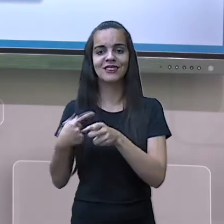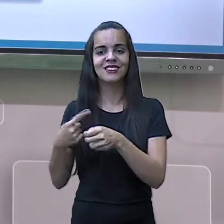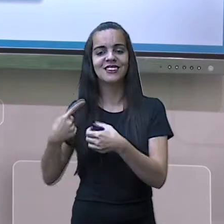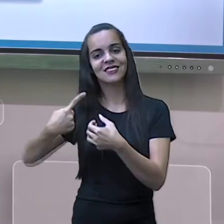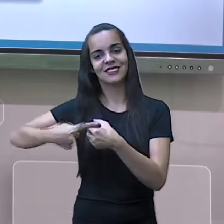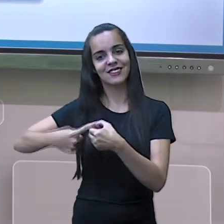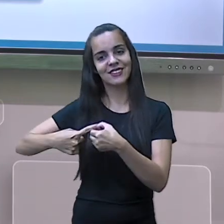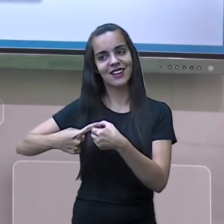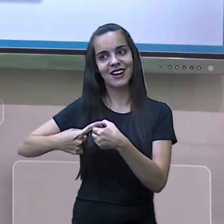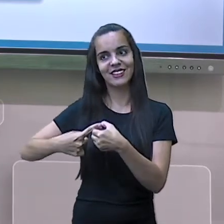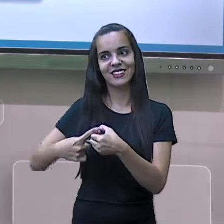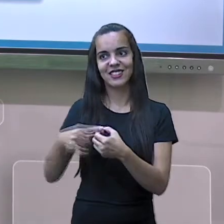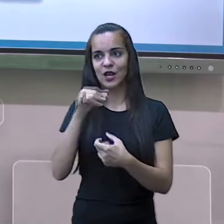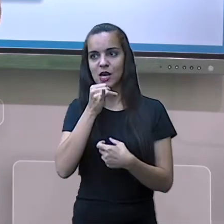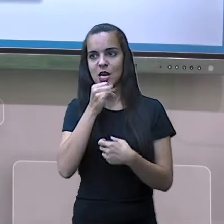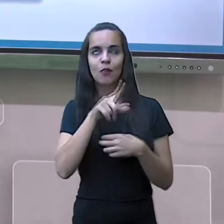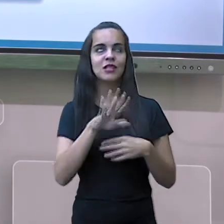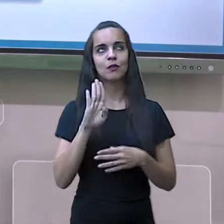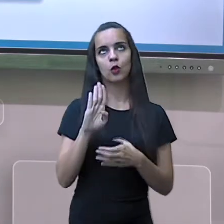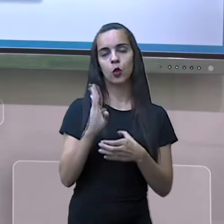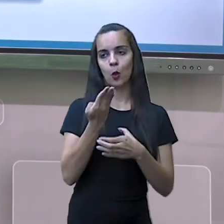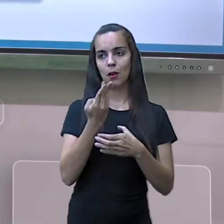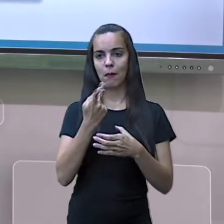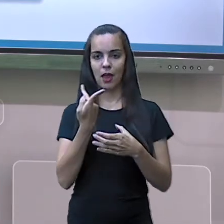metropolitana e fala, eu estou em BH.